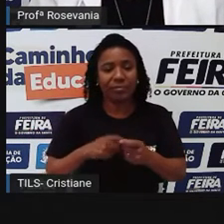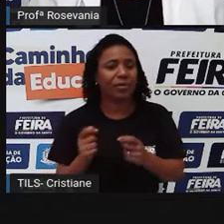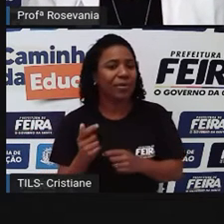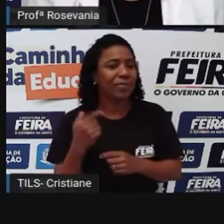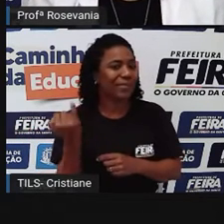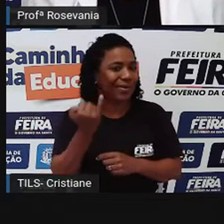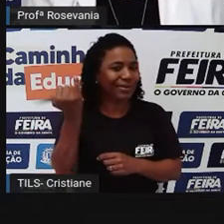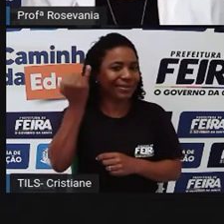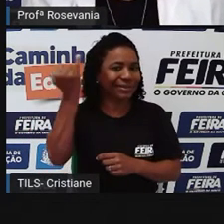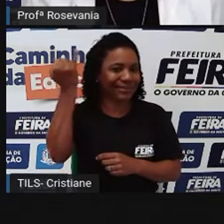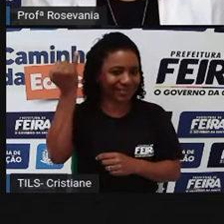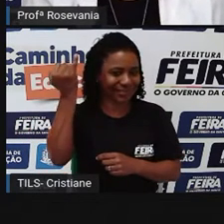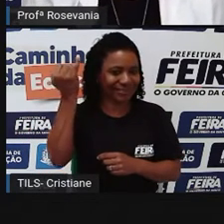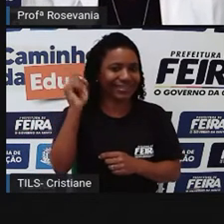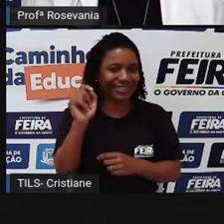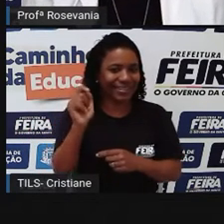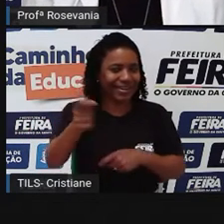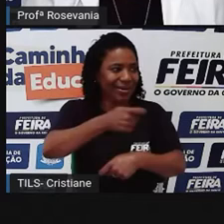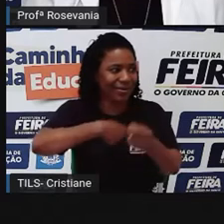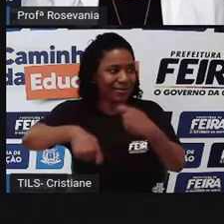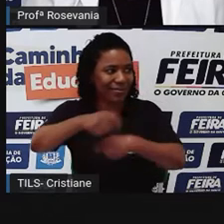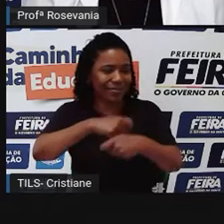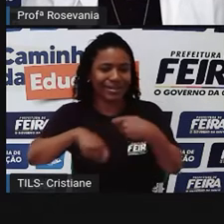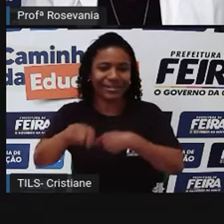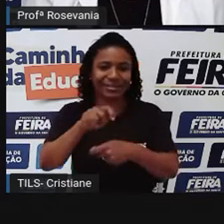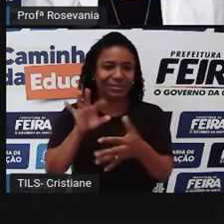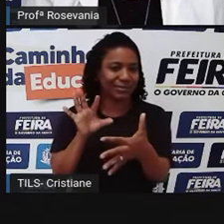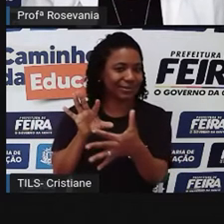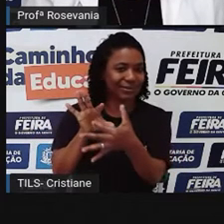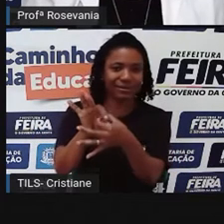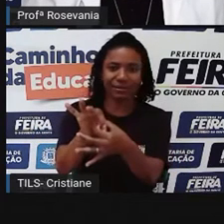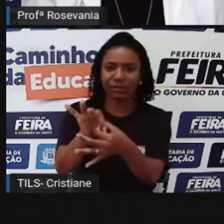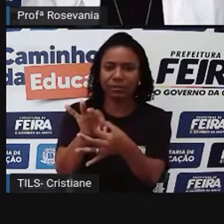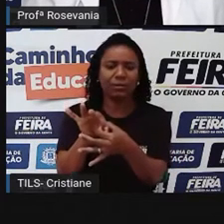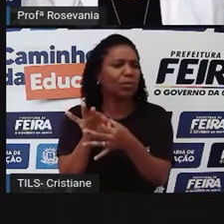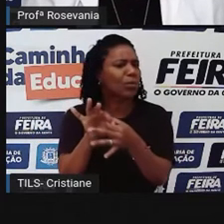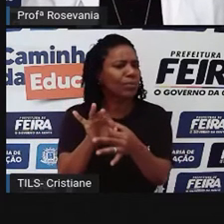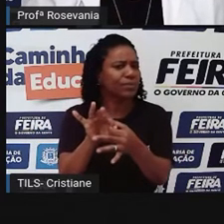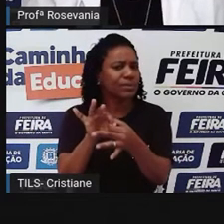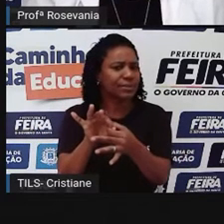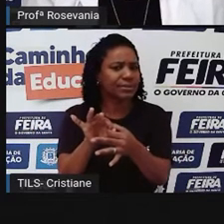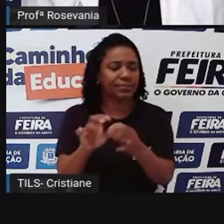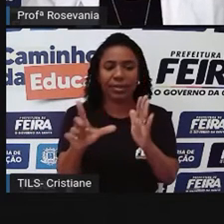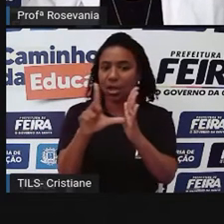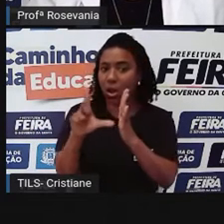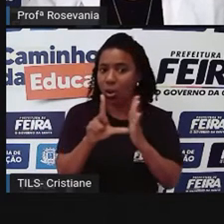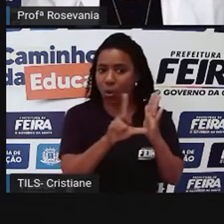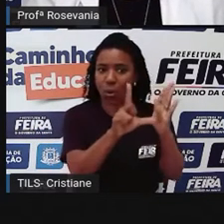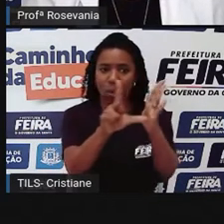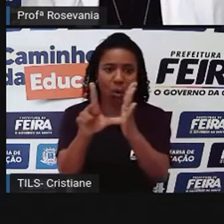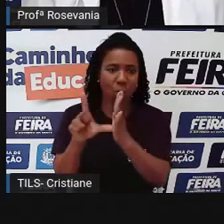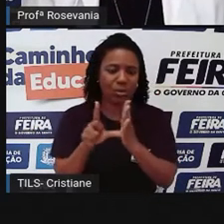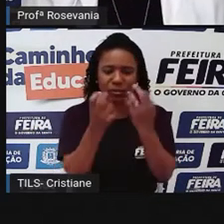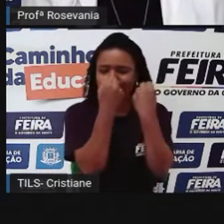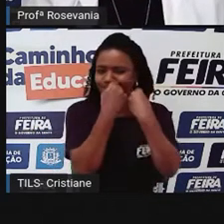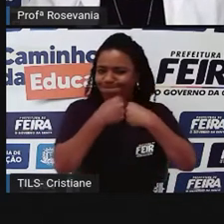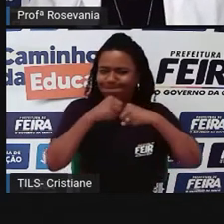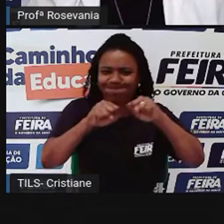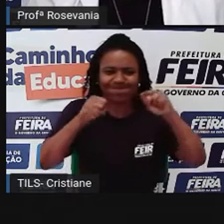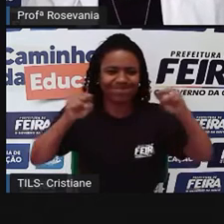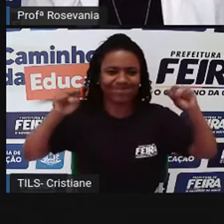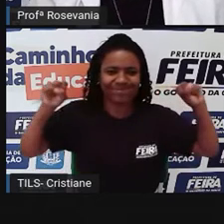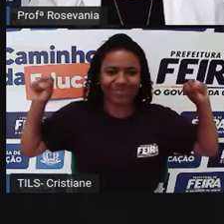comércio integrado. São lojas grandes e que contam com uma enorme gama de produtos que